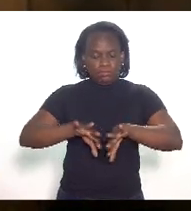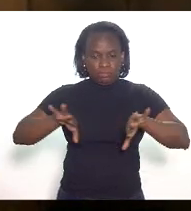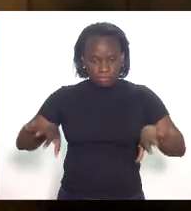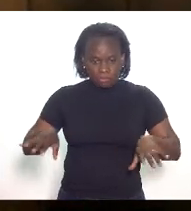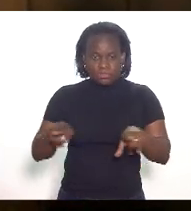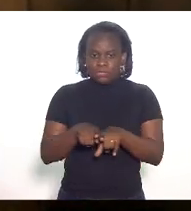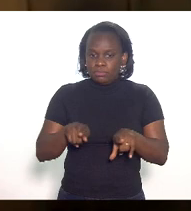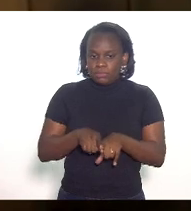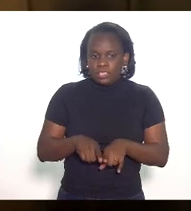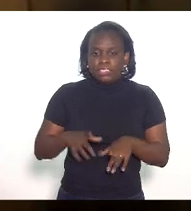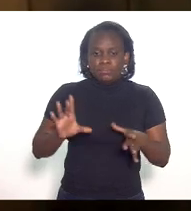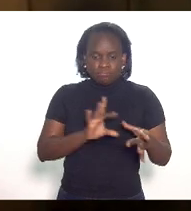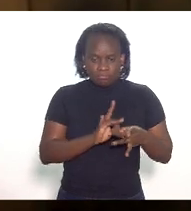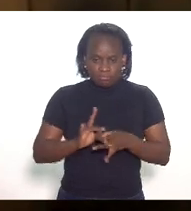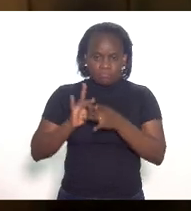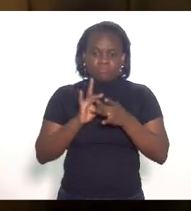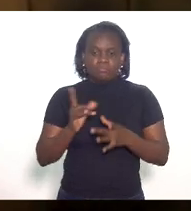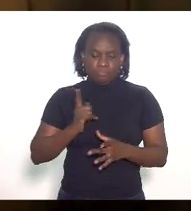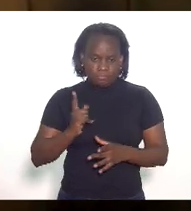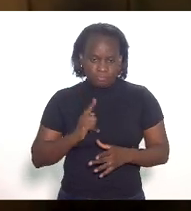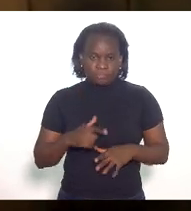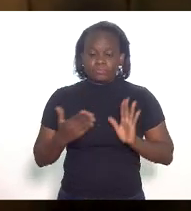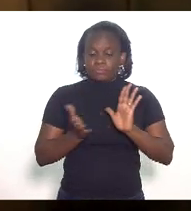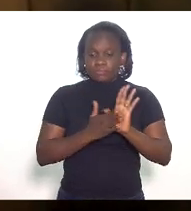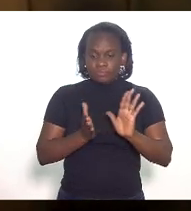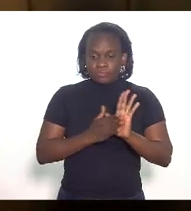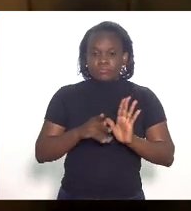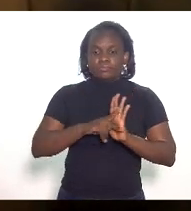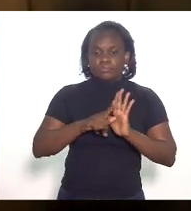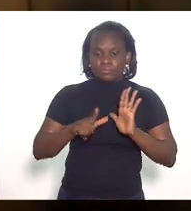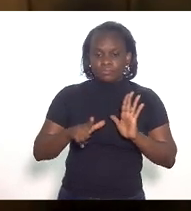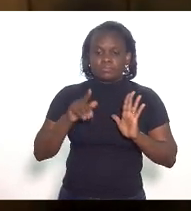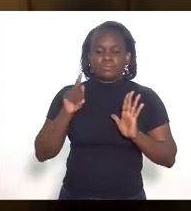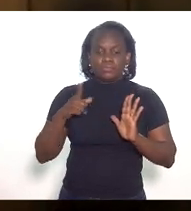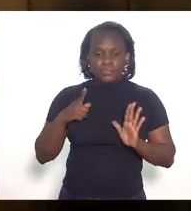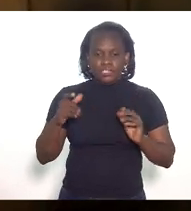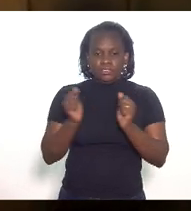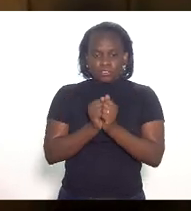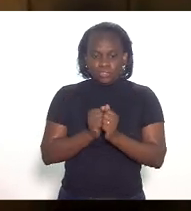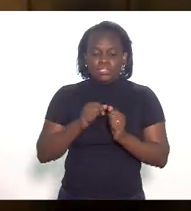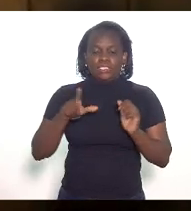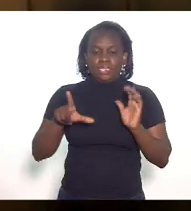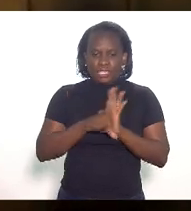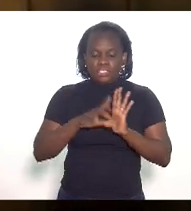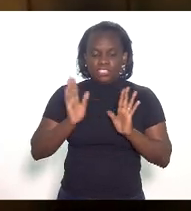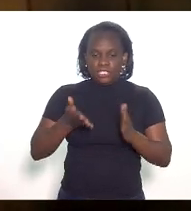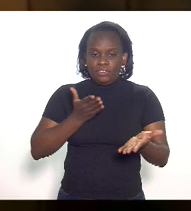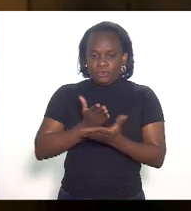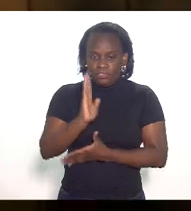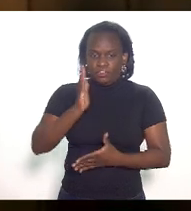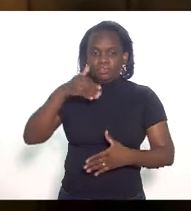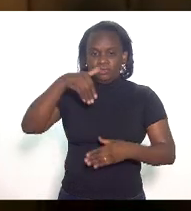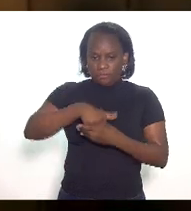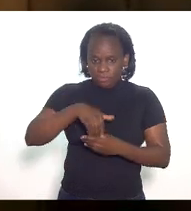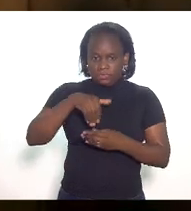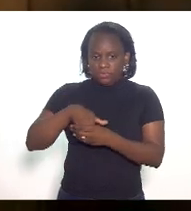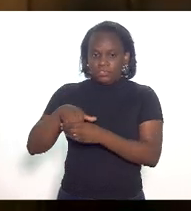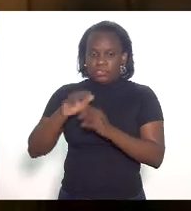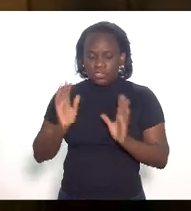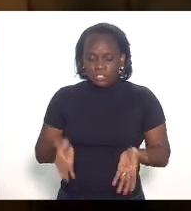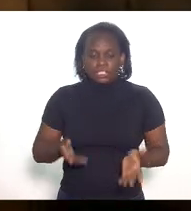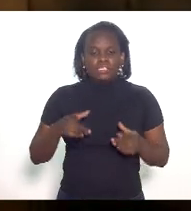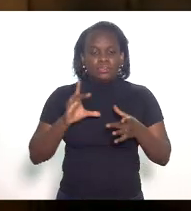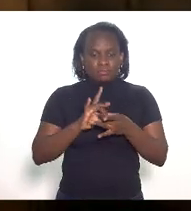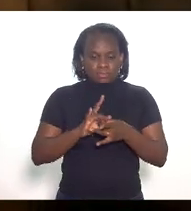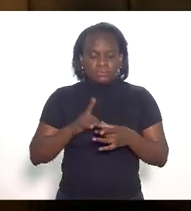estão perfeitamente em harmonia a proposta desse projeto de lei com a lei já votada e aprovada estão em harmonia